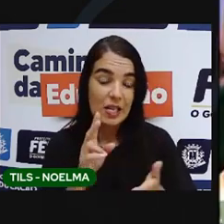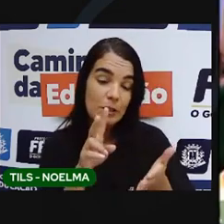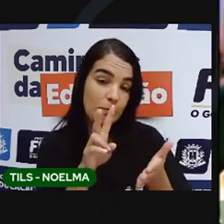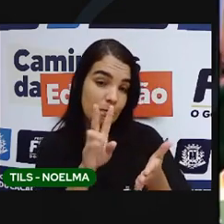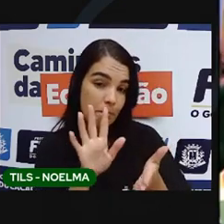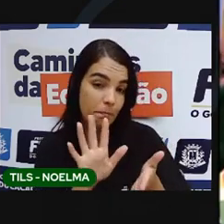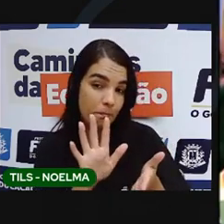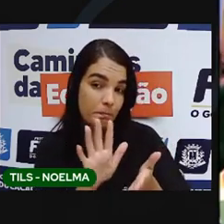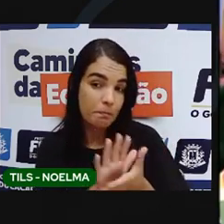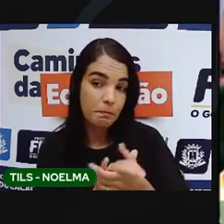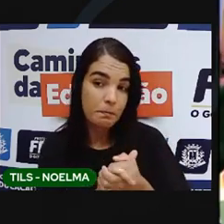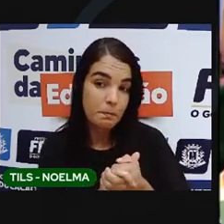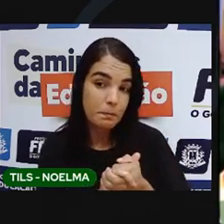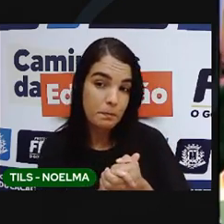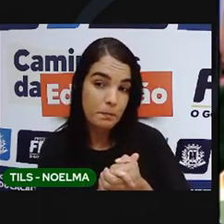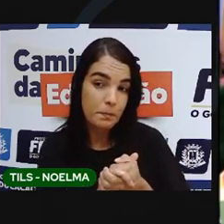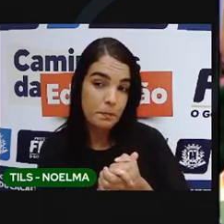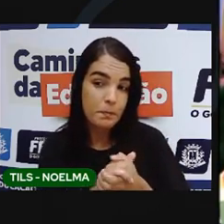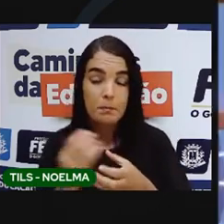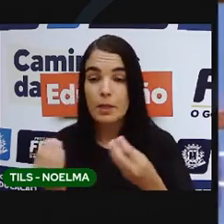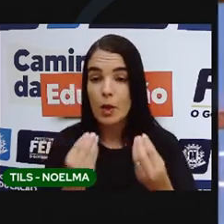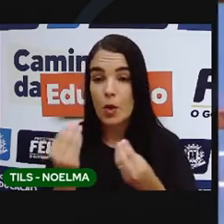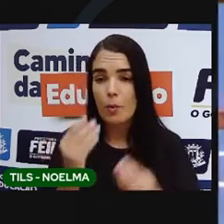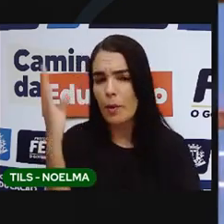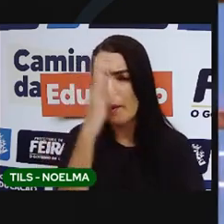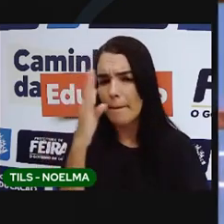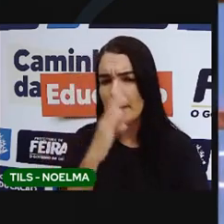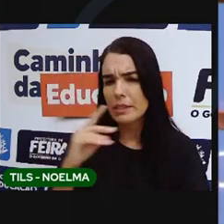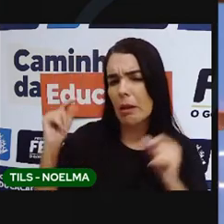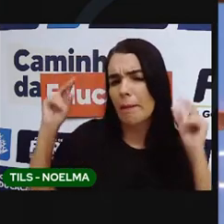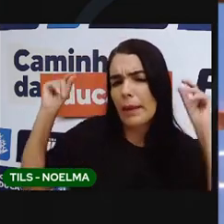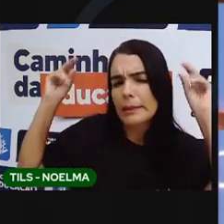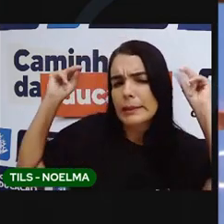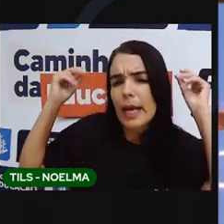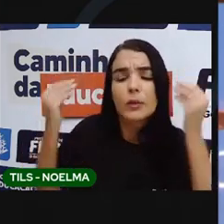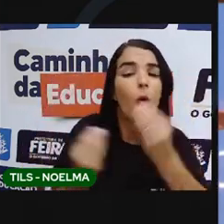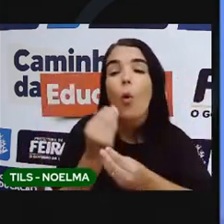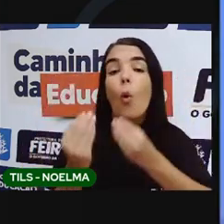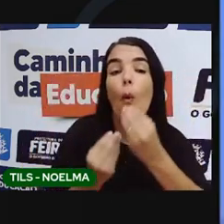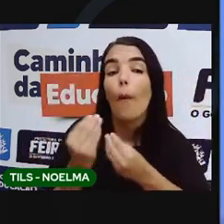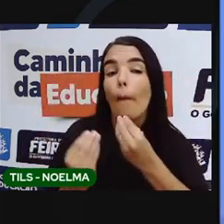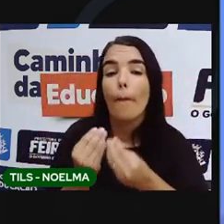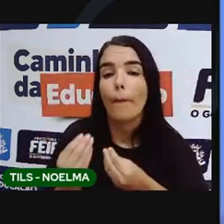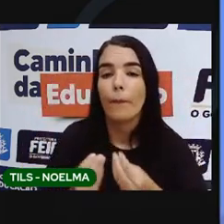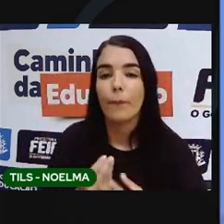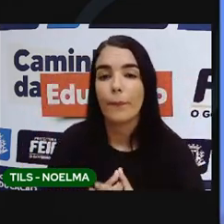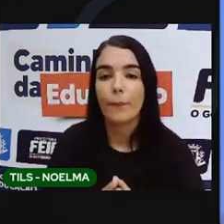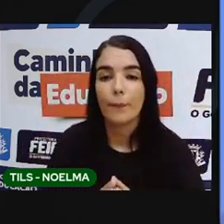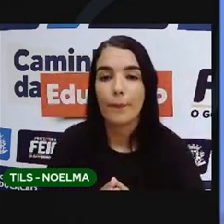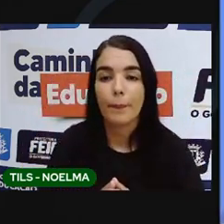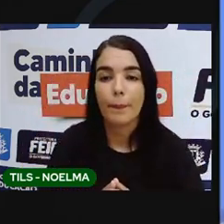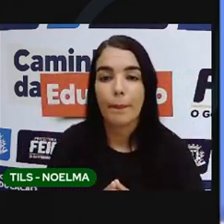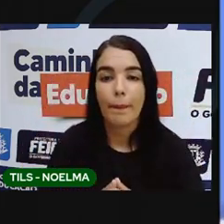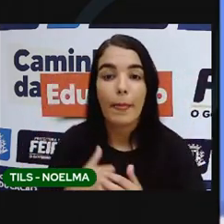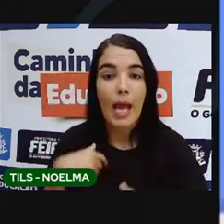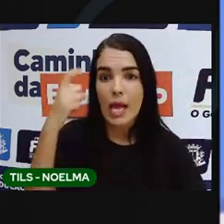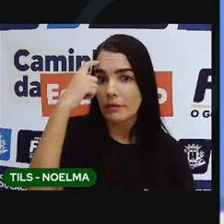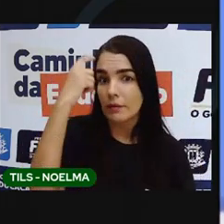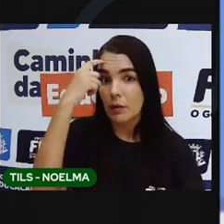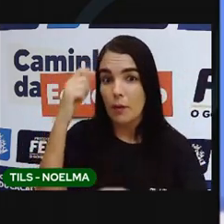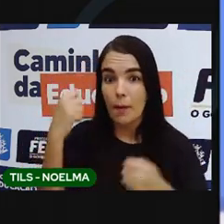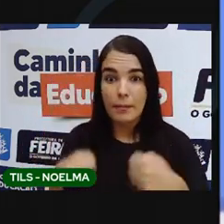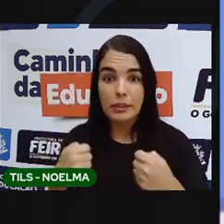também? Assim, como que o Brasil devia ser lindo na época do descobrimento. Nossa, devia ser mesmo. Às vezes eu fico pensando que os